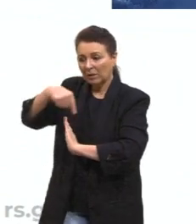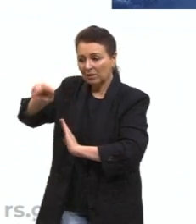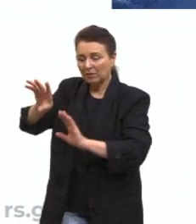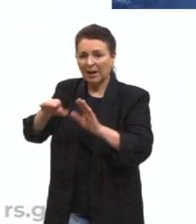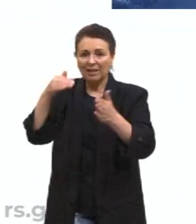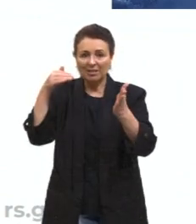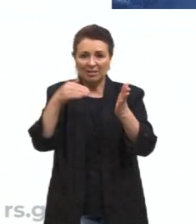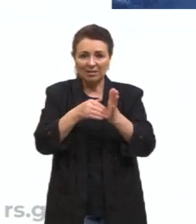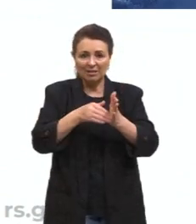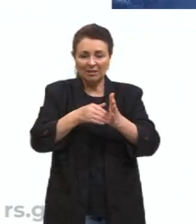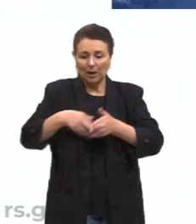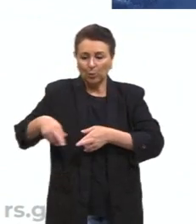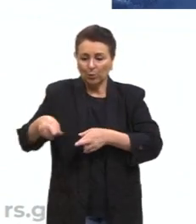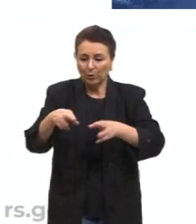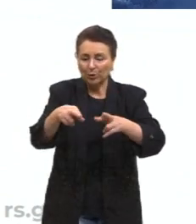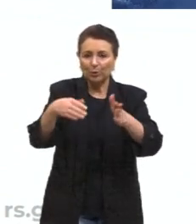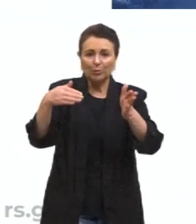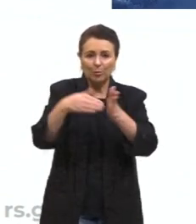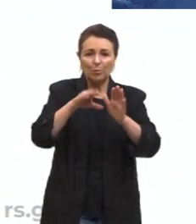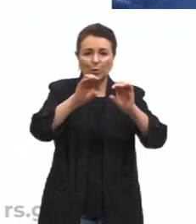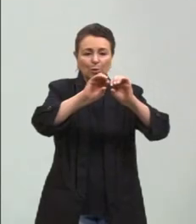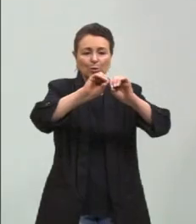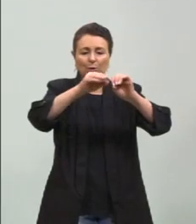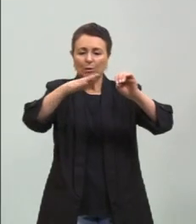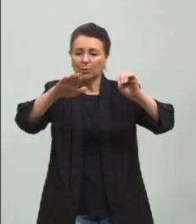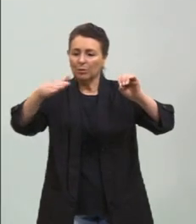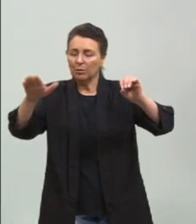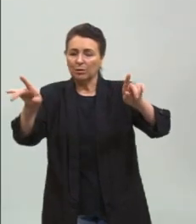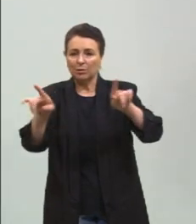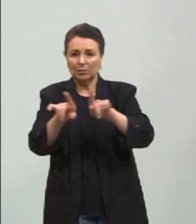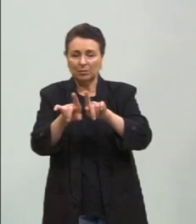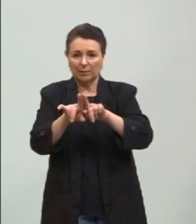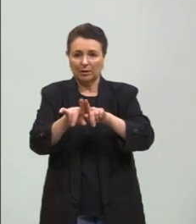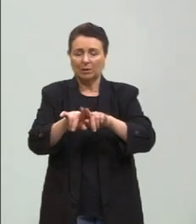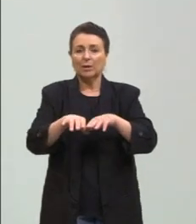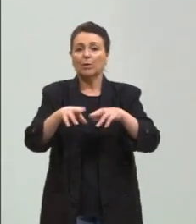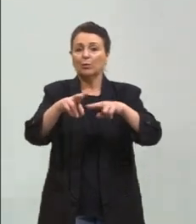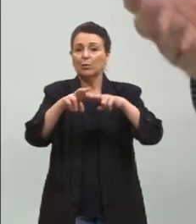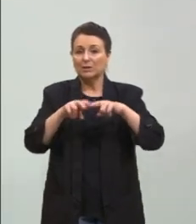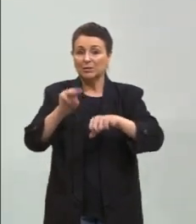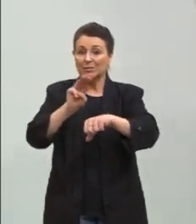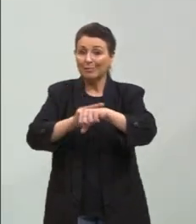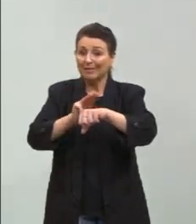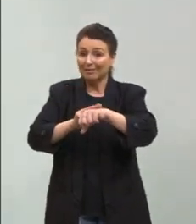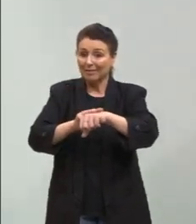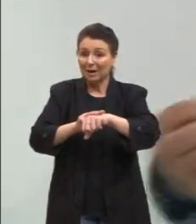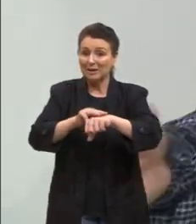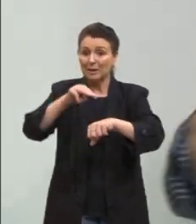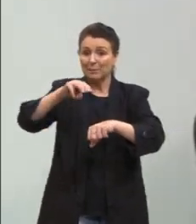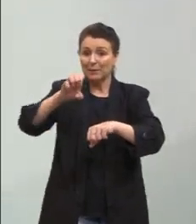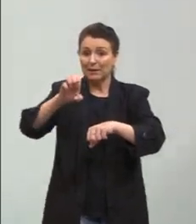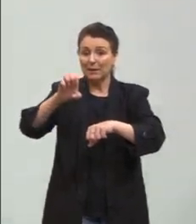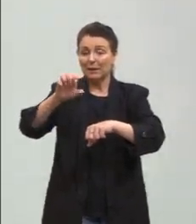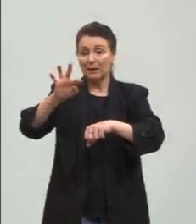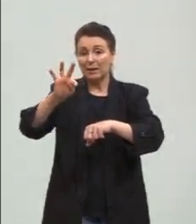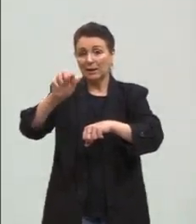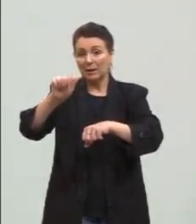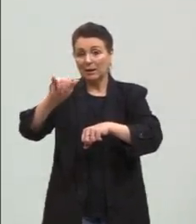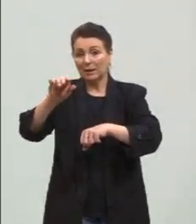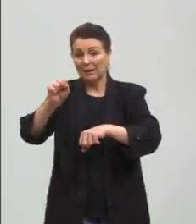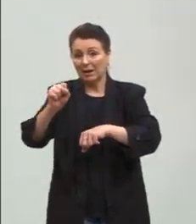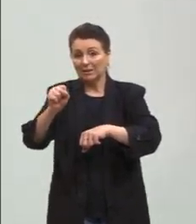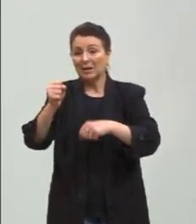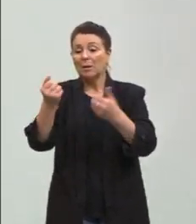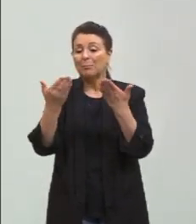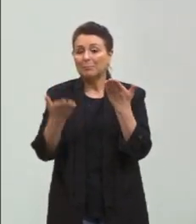lixo, dessa questão de metais pesados, justamente por causa disso, né? Os rios levam aquela coisa toda.